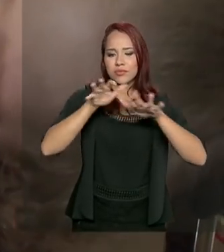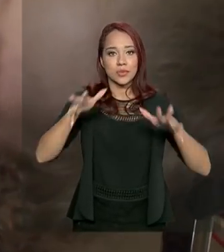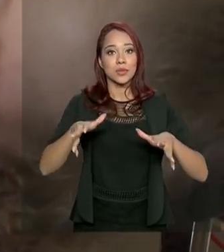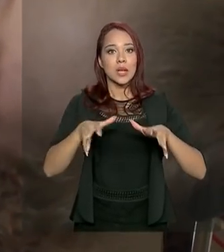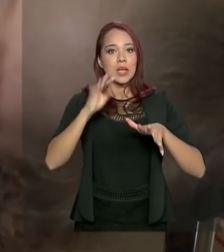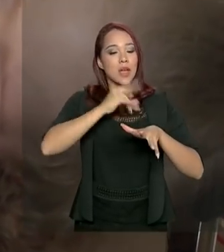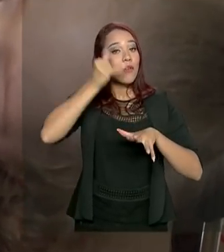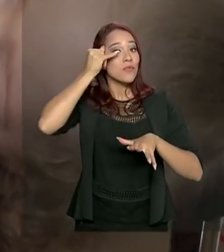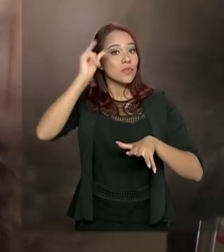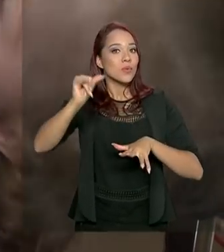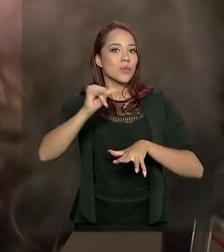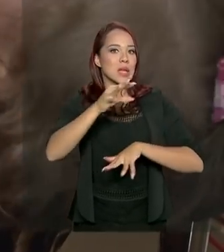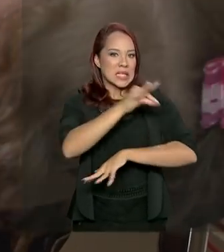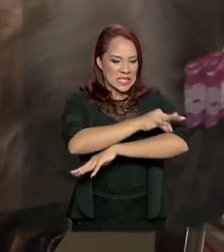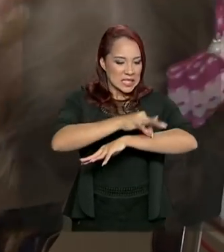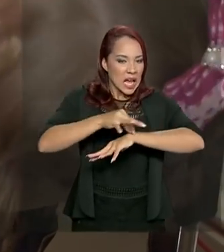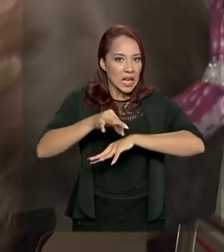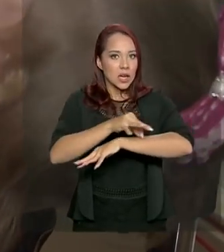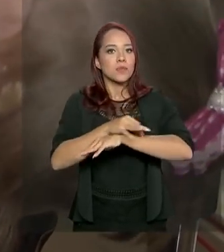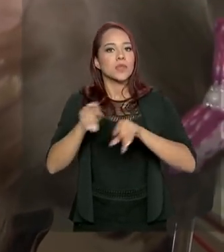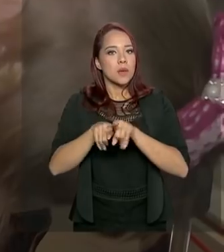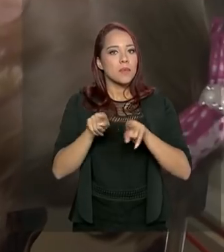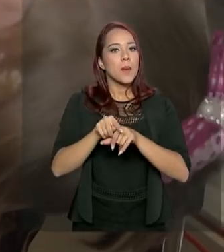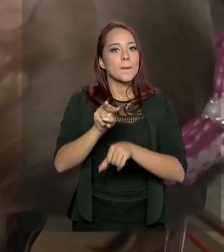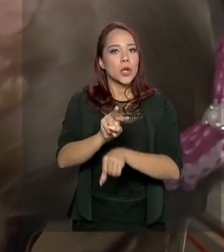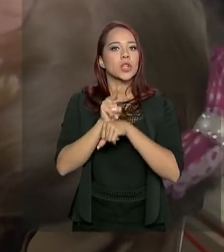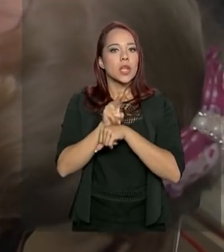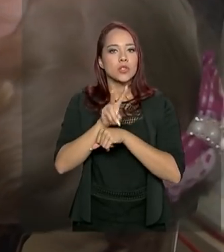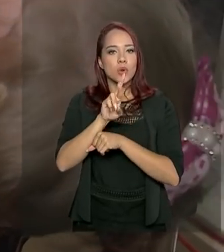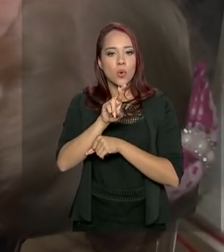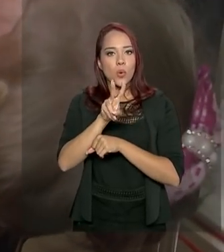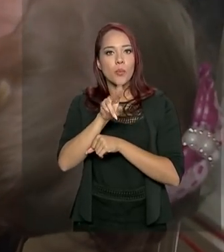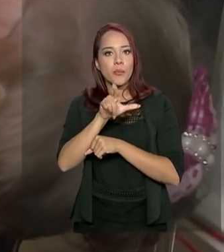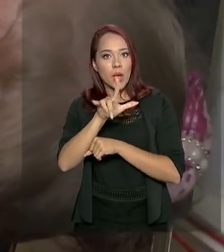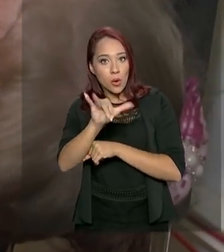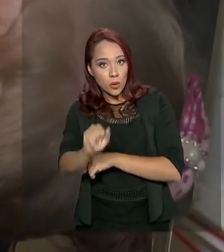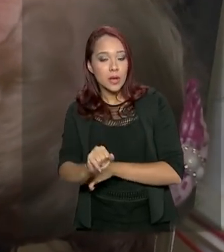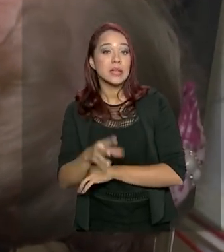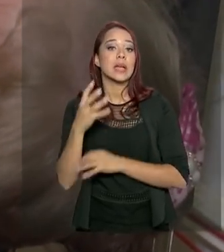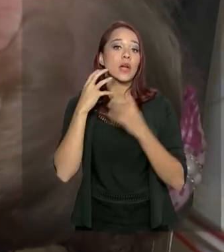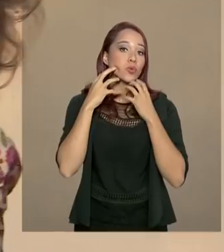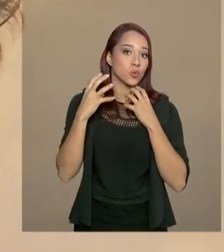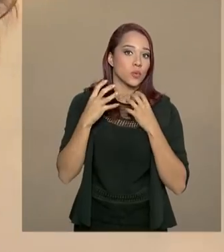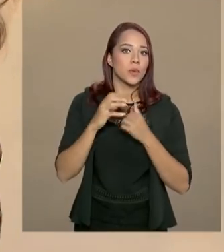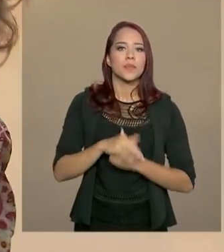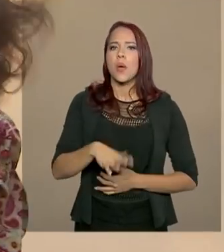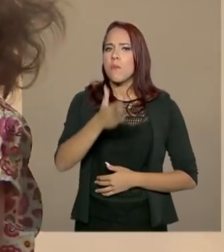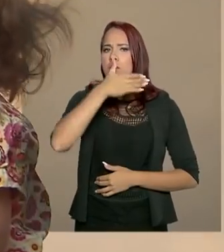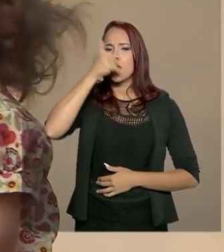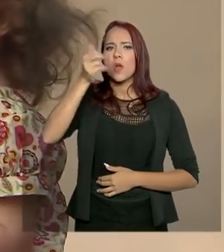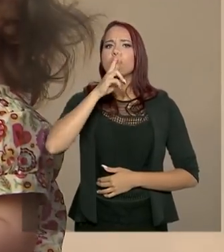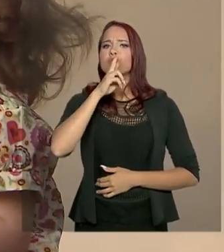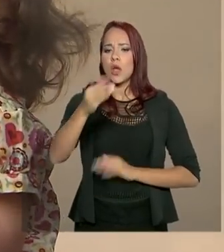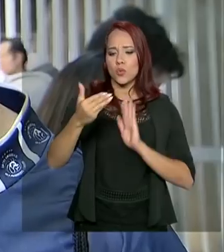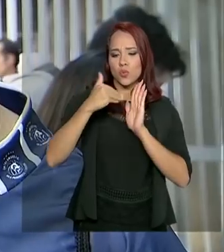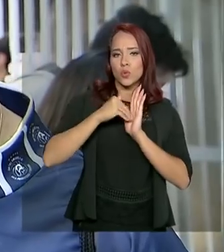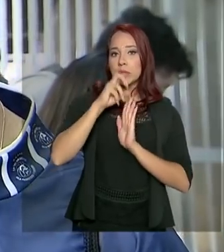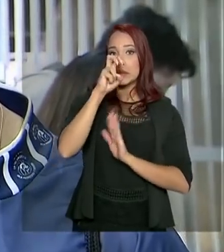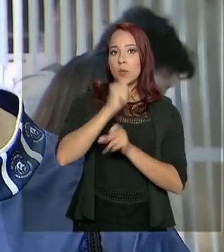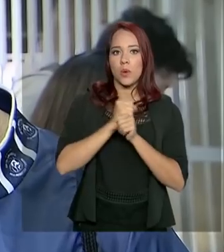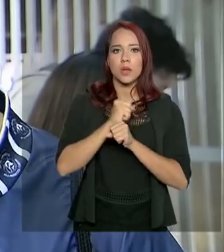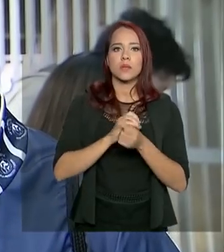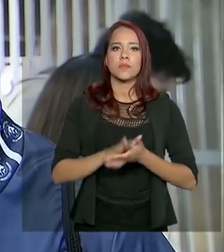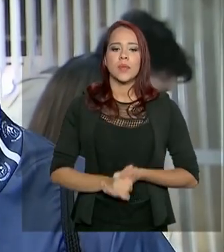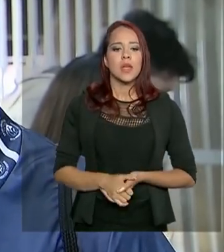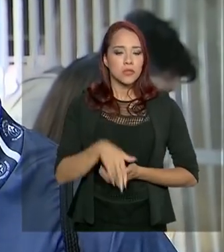além de prevenir o sarampo, também protege contra a rubeula e a cachumba. Este é o melhor resultado dos últimos cinco anos. Estava vendo